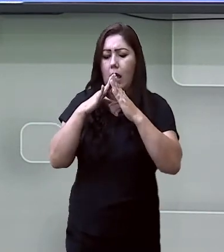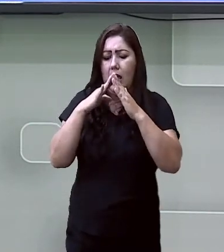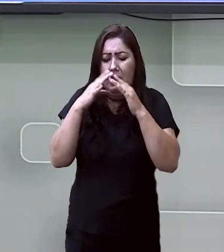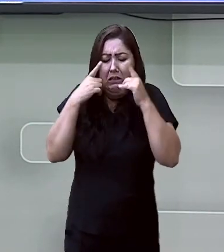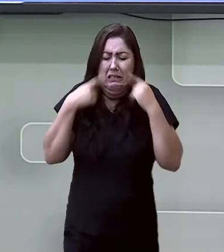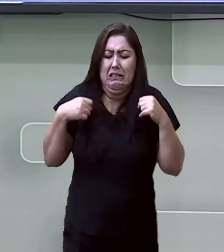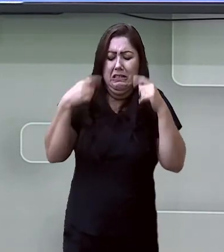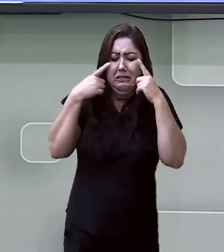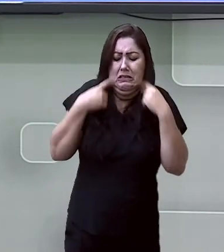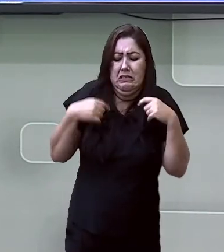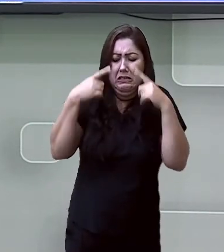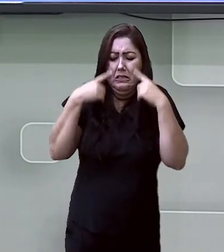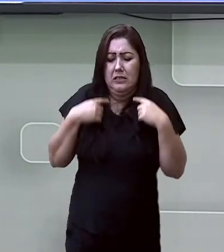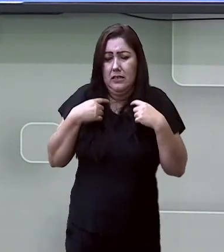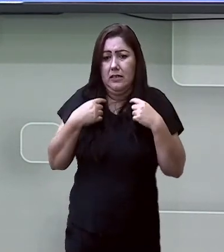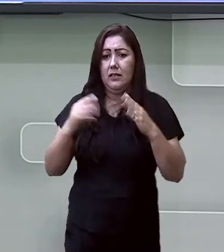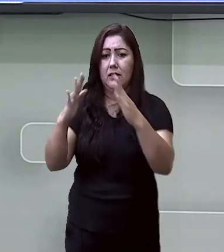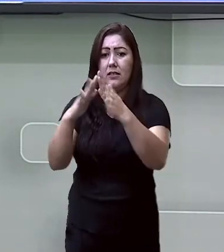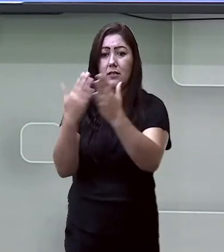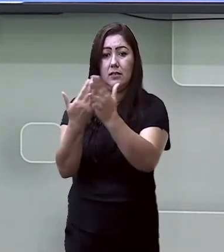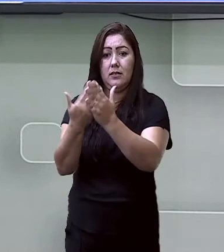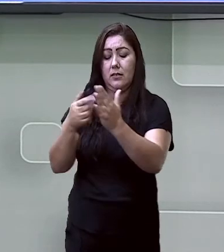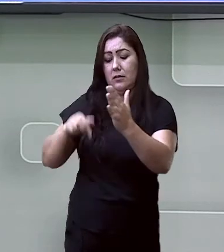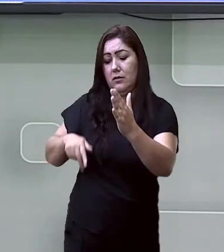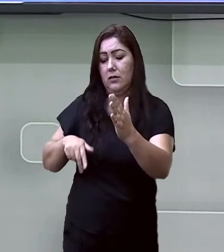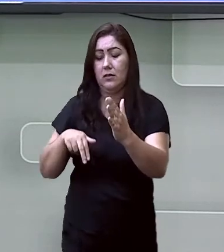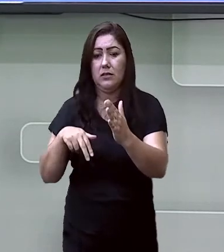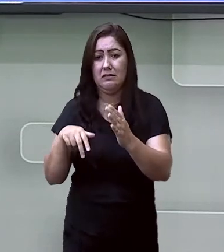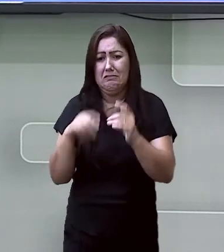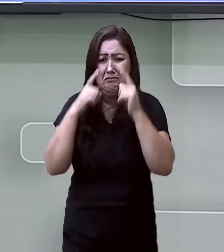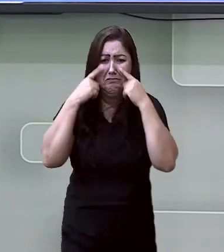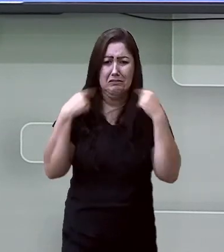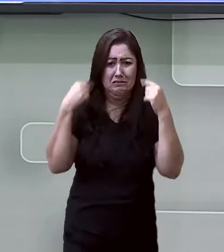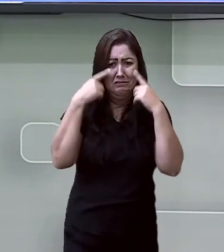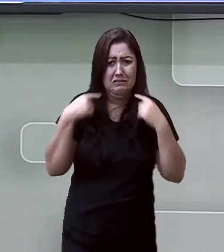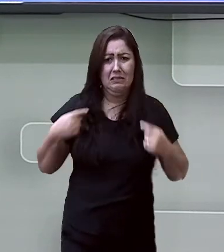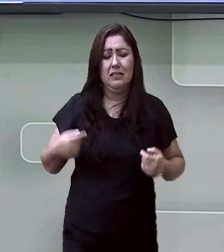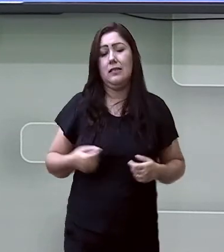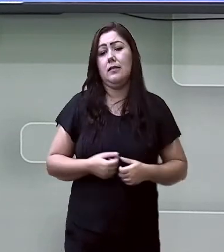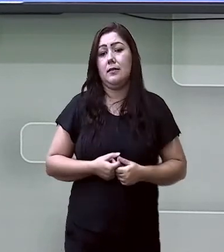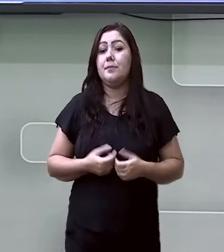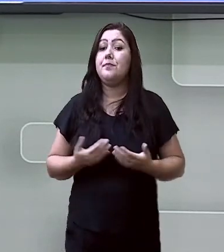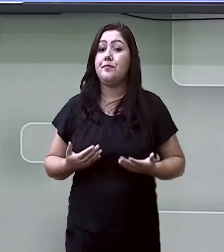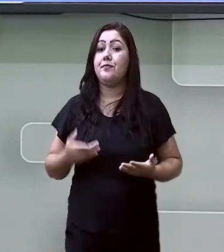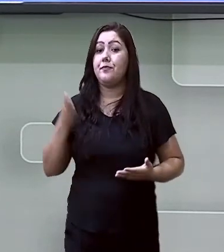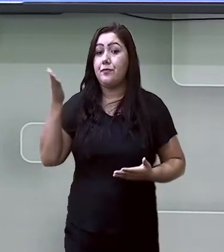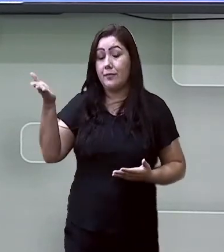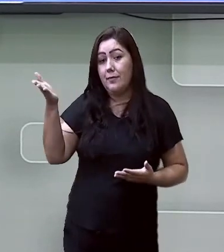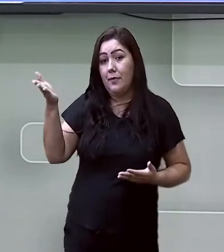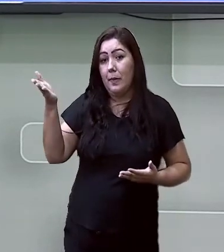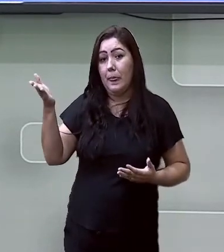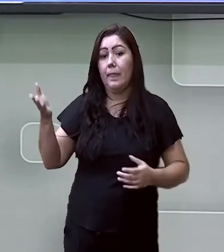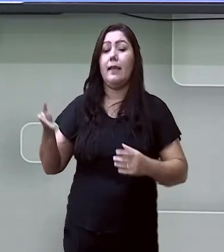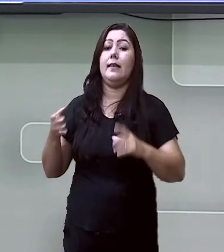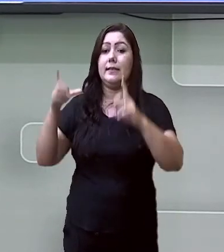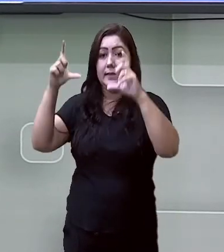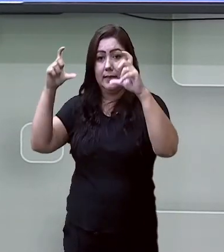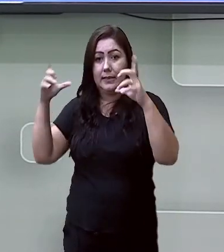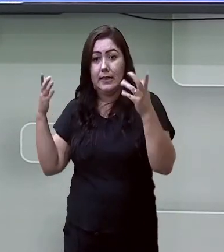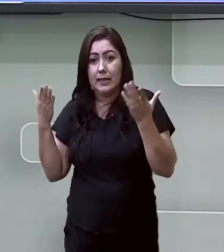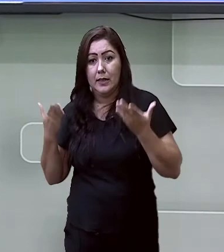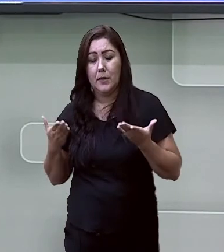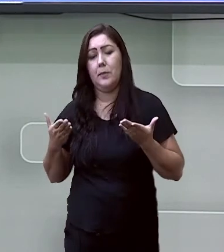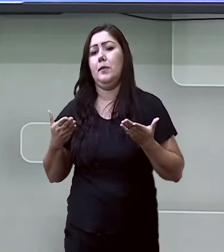até mesmo no trajeto da escola. Nesses sinais que eu apresentei nos slides, podemos perceber que há